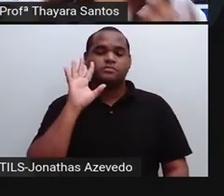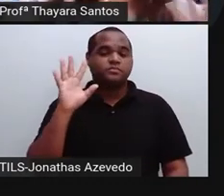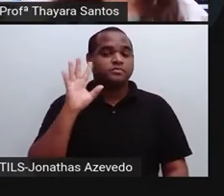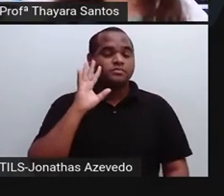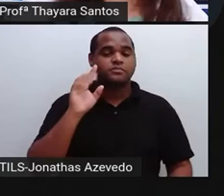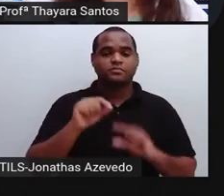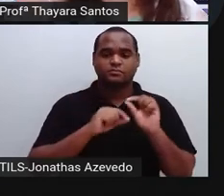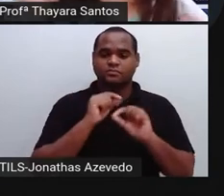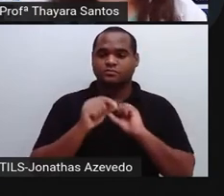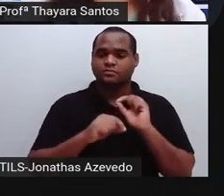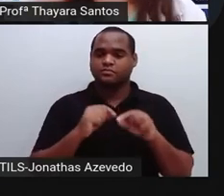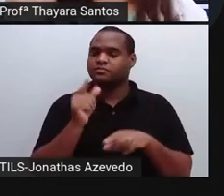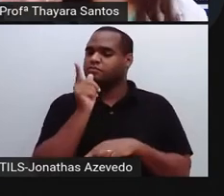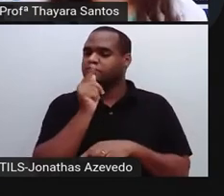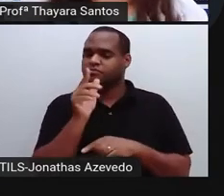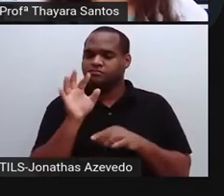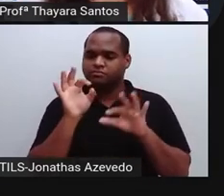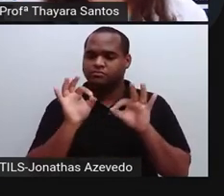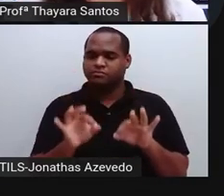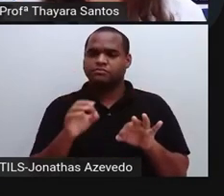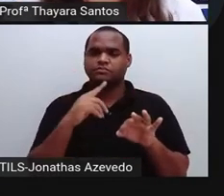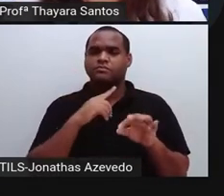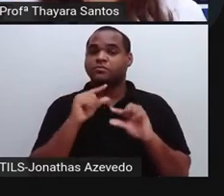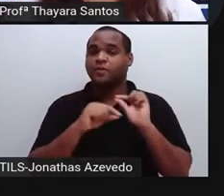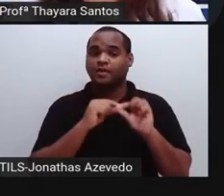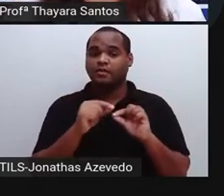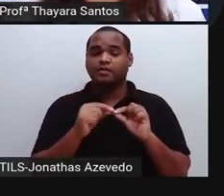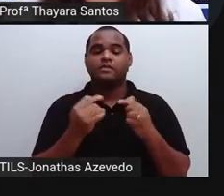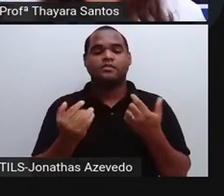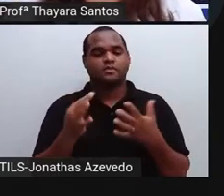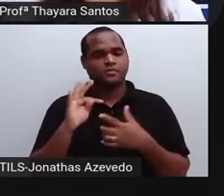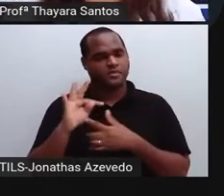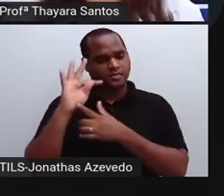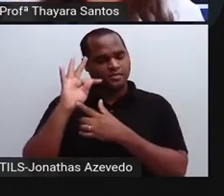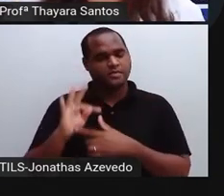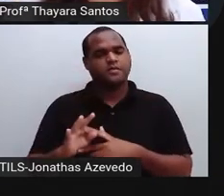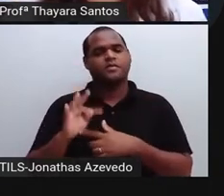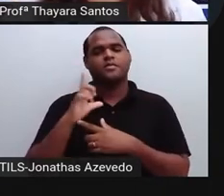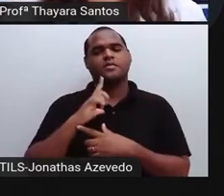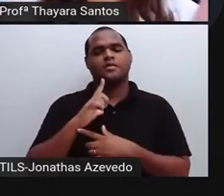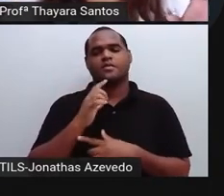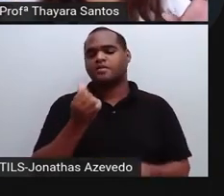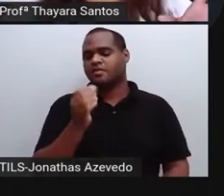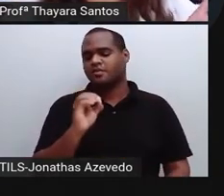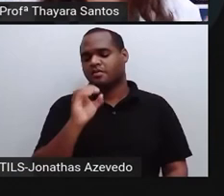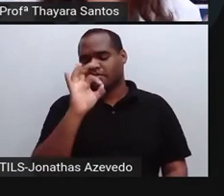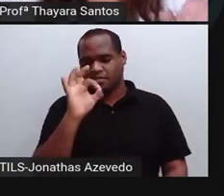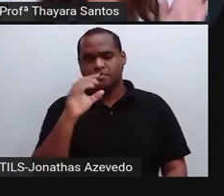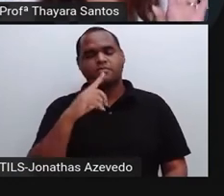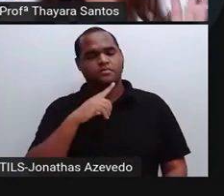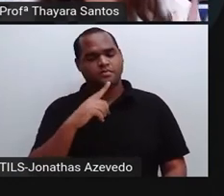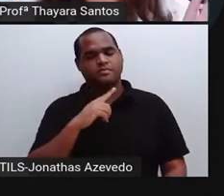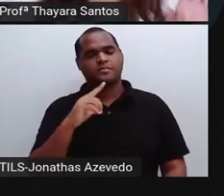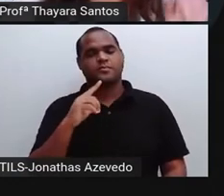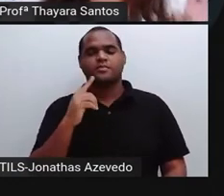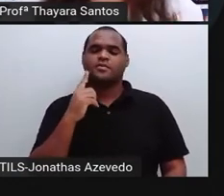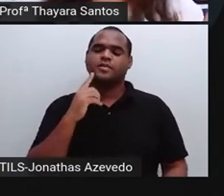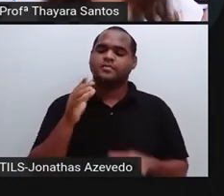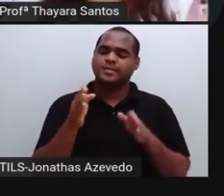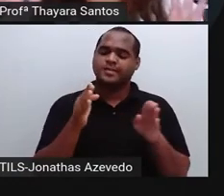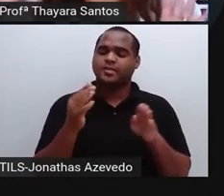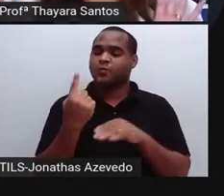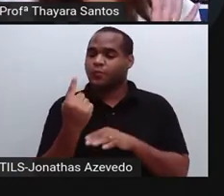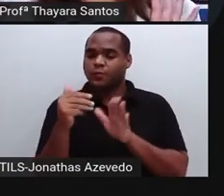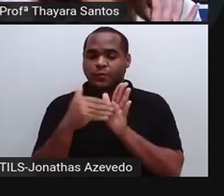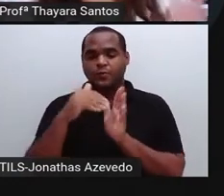estado líquido. E a gente confirma pela temperatura. A gente está aqui em 60 graus. Então, tudo que tiver entre 1